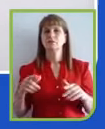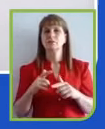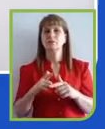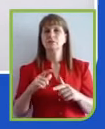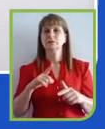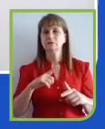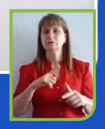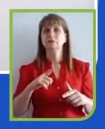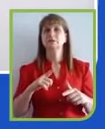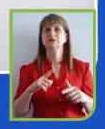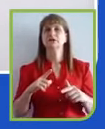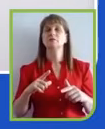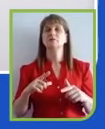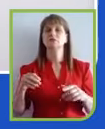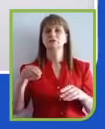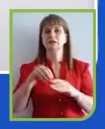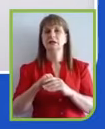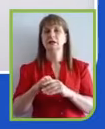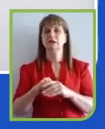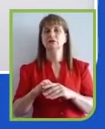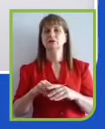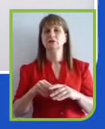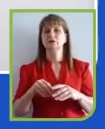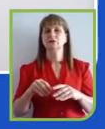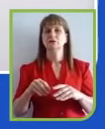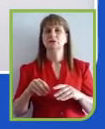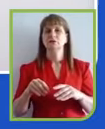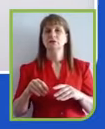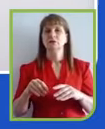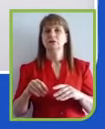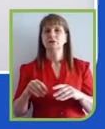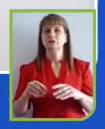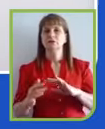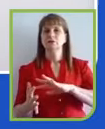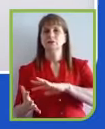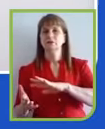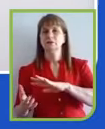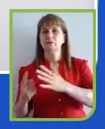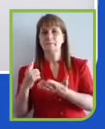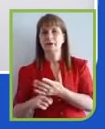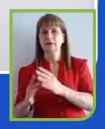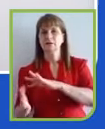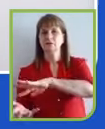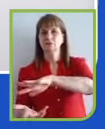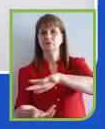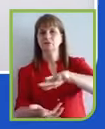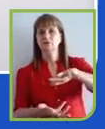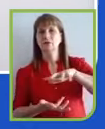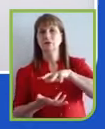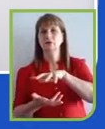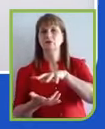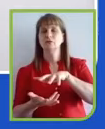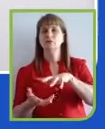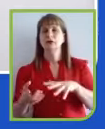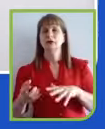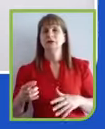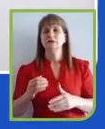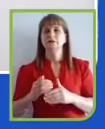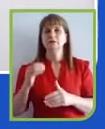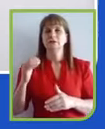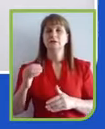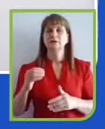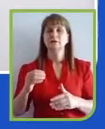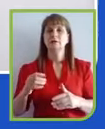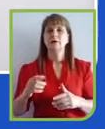Busca compromissos públicos de todas as empresas que engajadas para aumentar o número de mulheres em lideranças e também